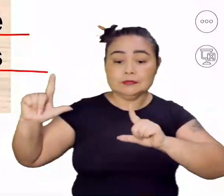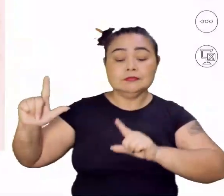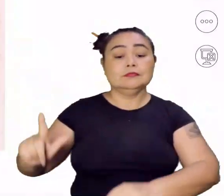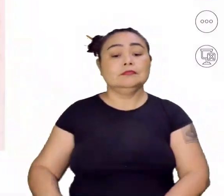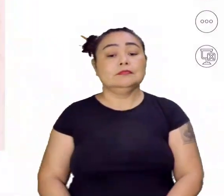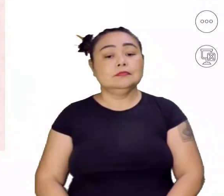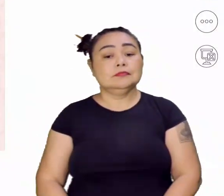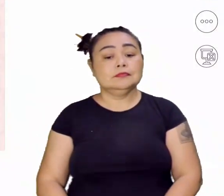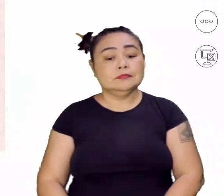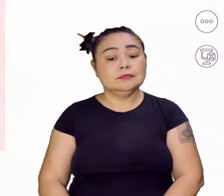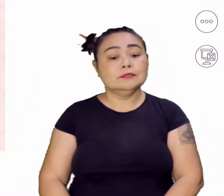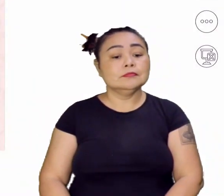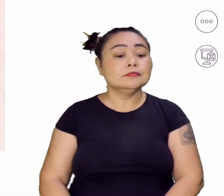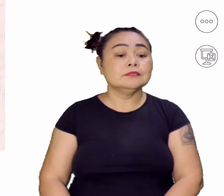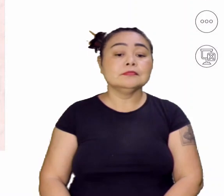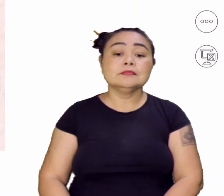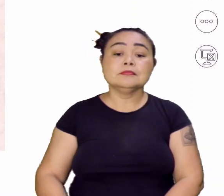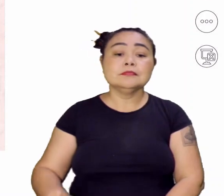gente continua a nossa aula.